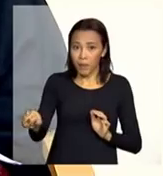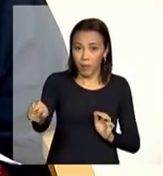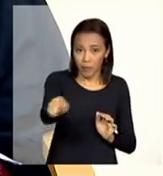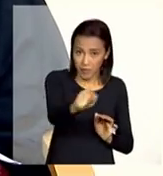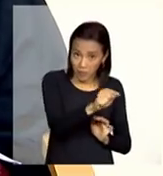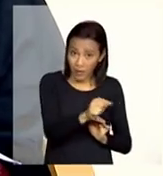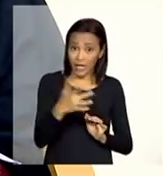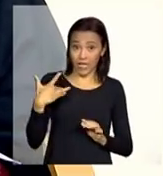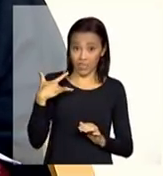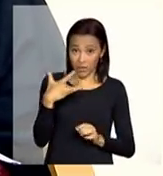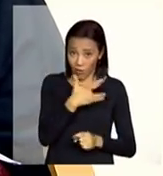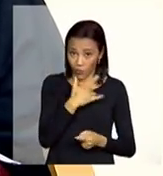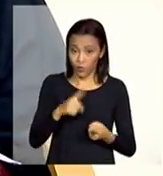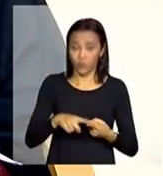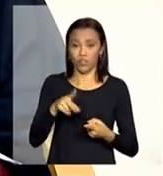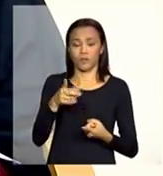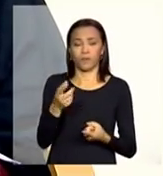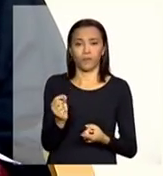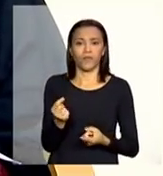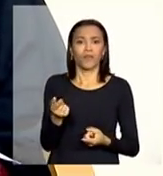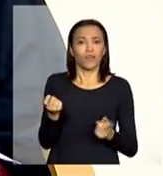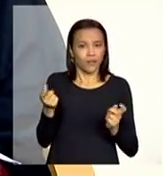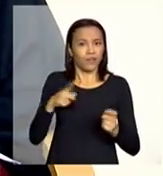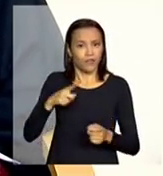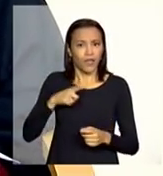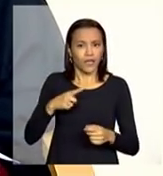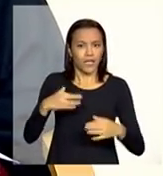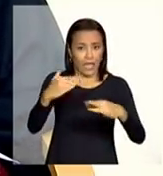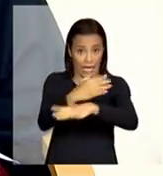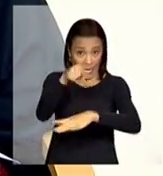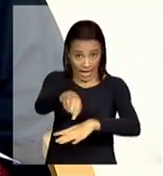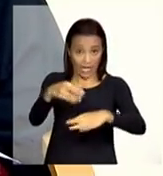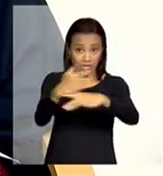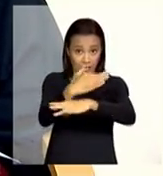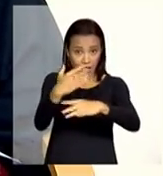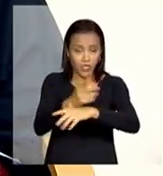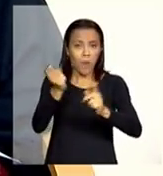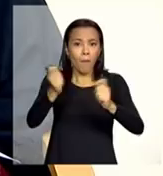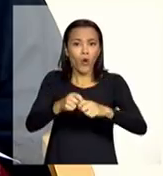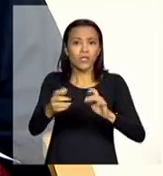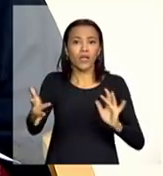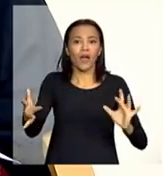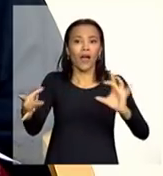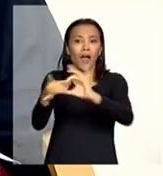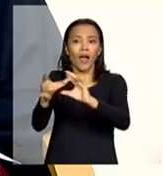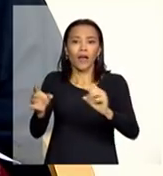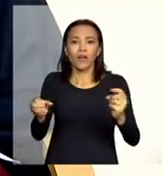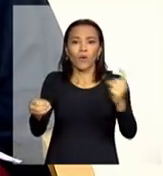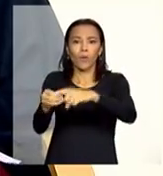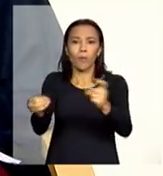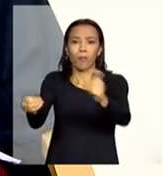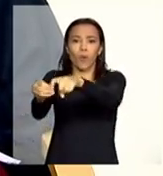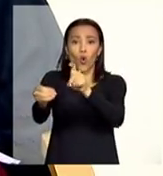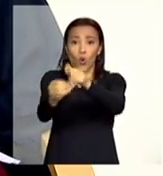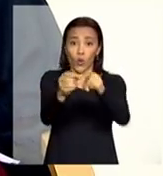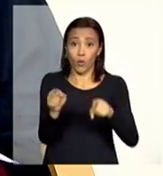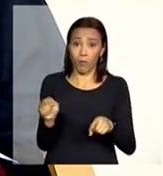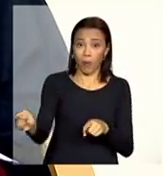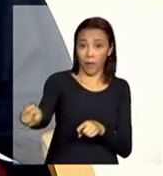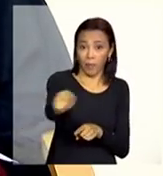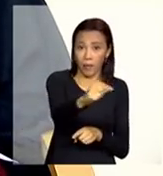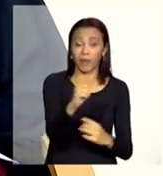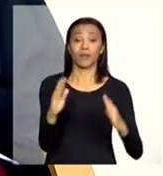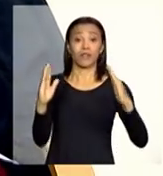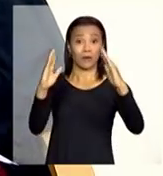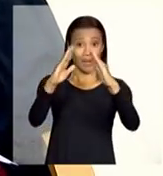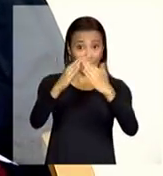do sistema único de saúde existente naquele município possa articular com o serviço da residência inclusiva então aí é uma